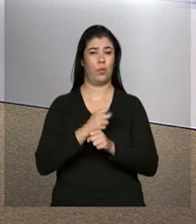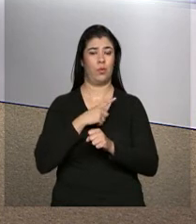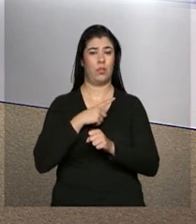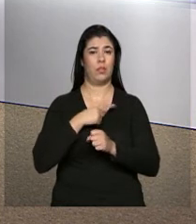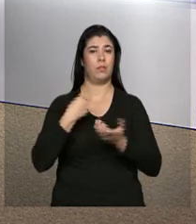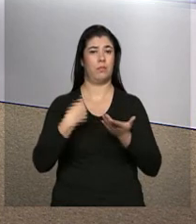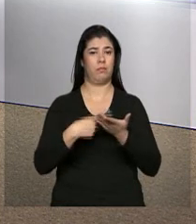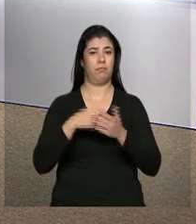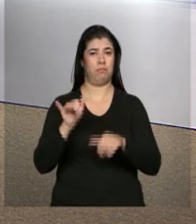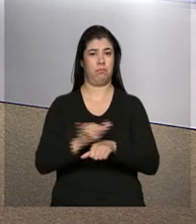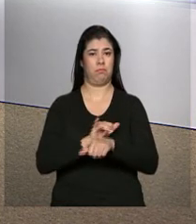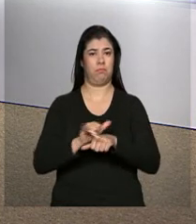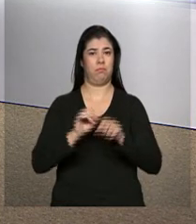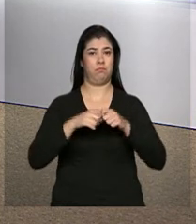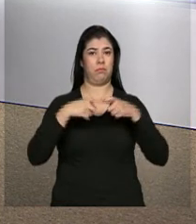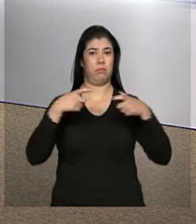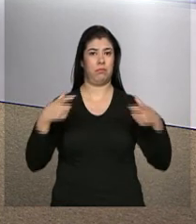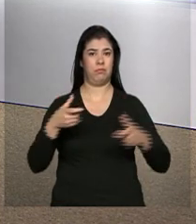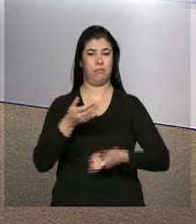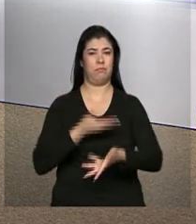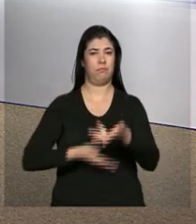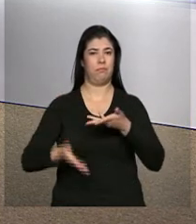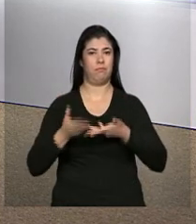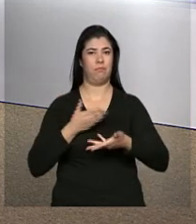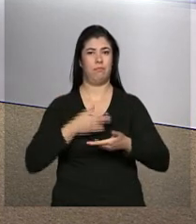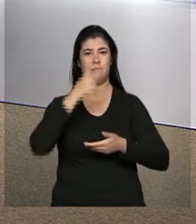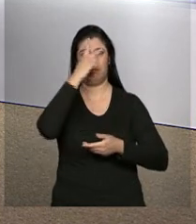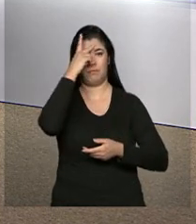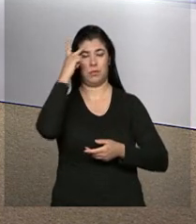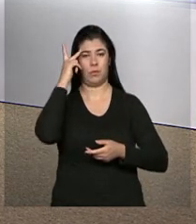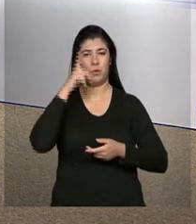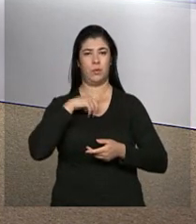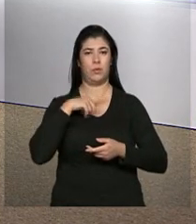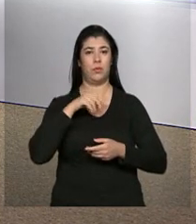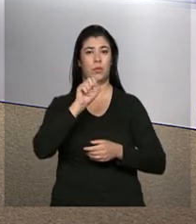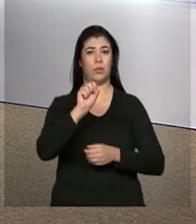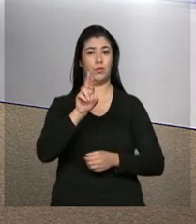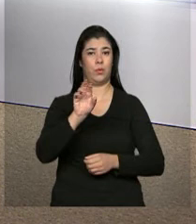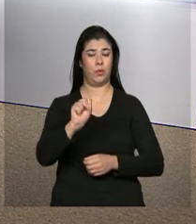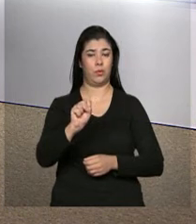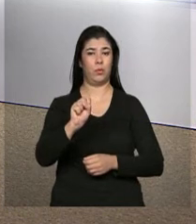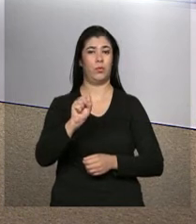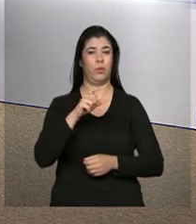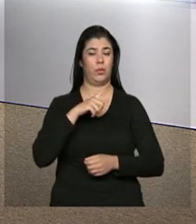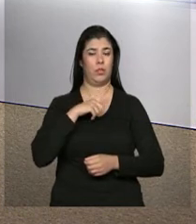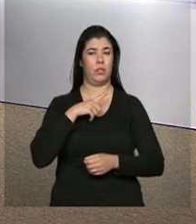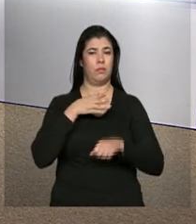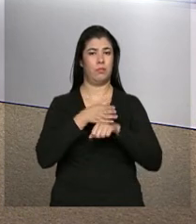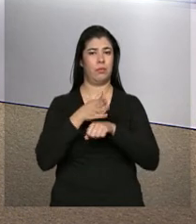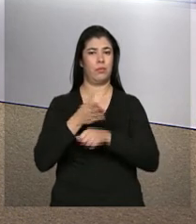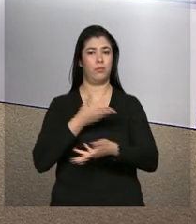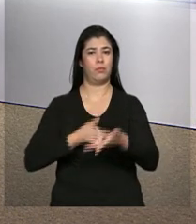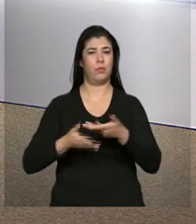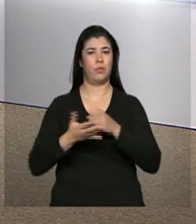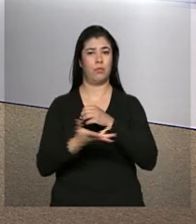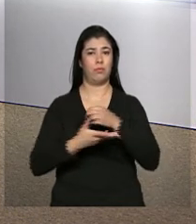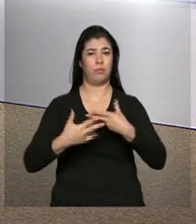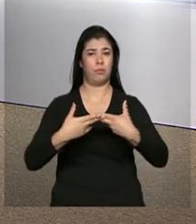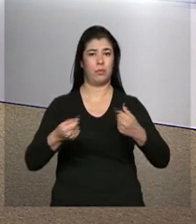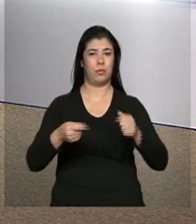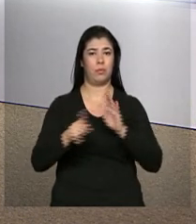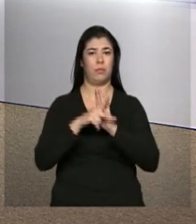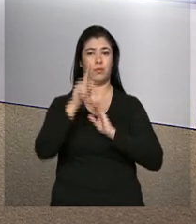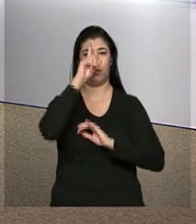melhoria do atendimento aos pacientes do Sistema Único de Saúde. Para isso estão sendo feitos investimentos na infraestrutura dos